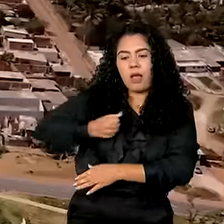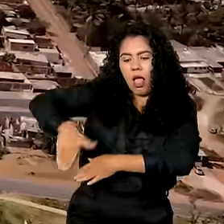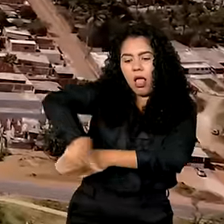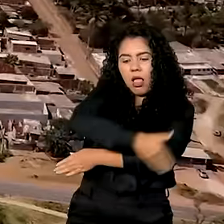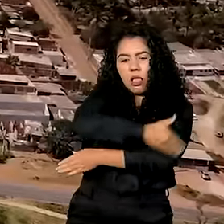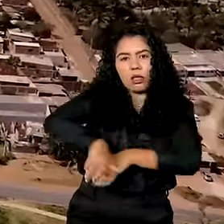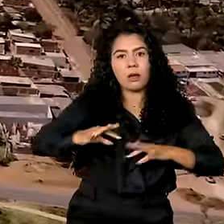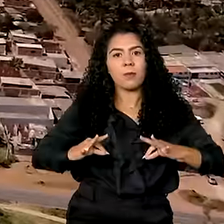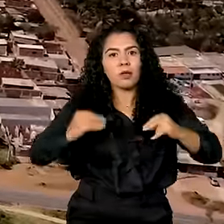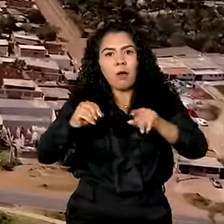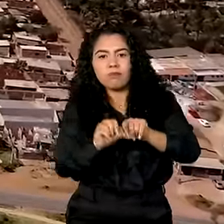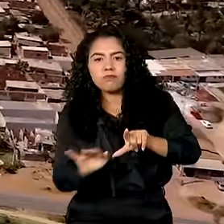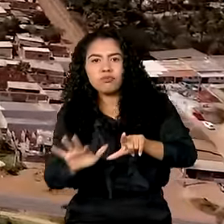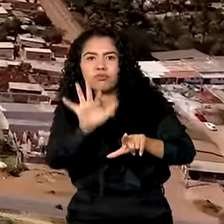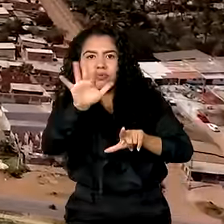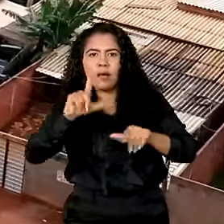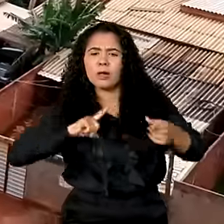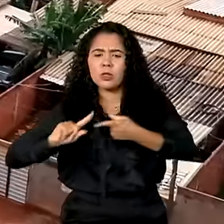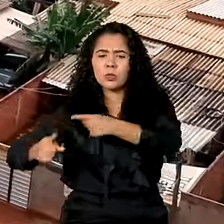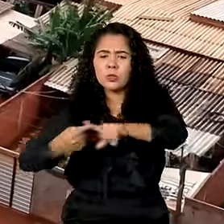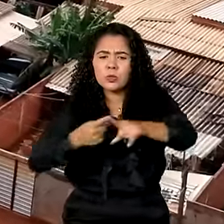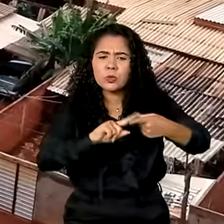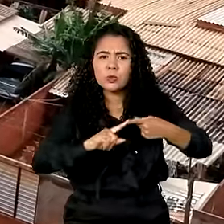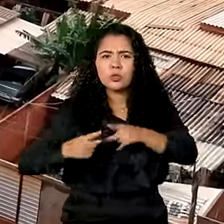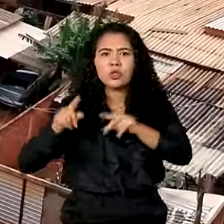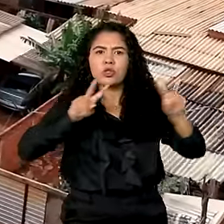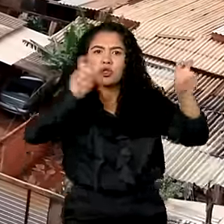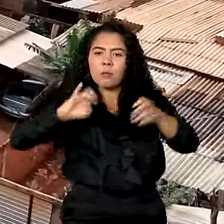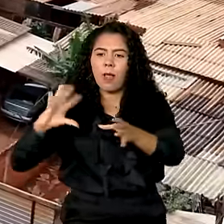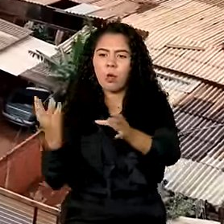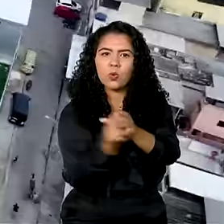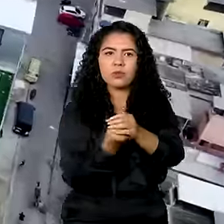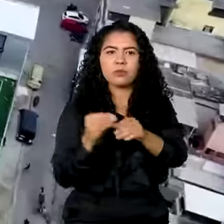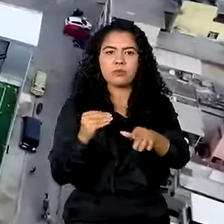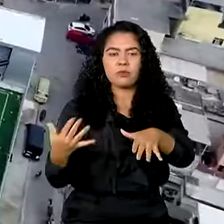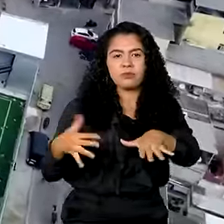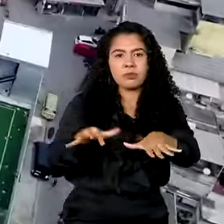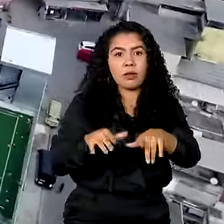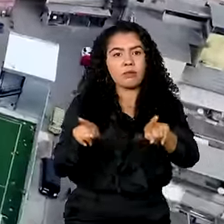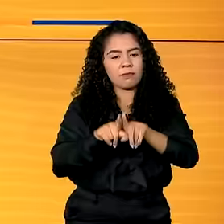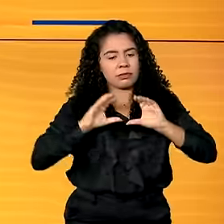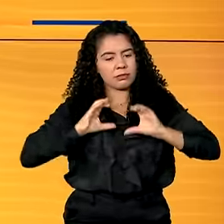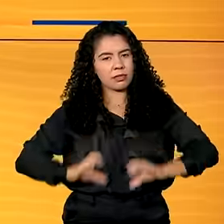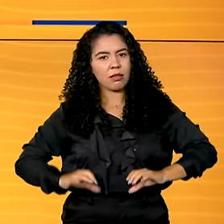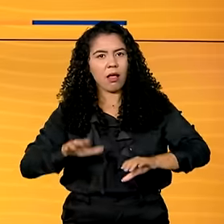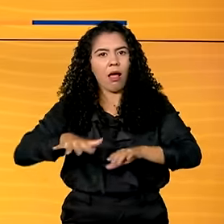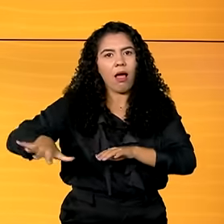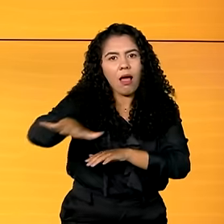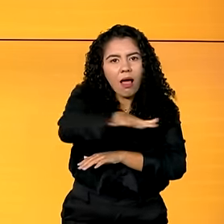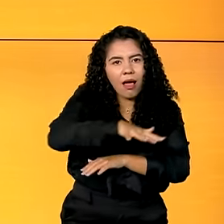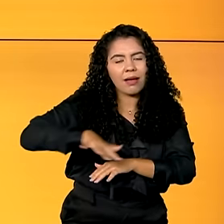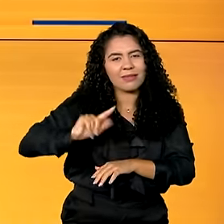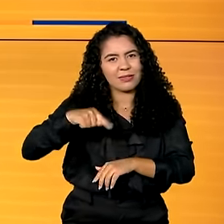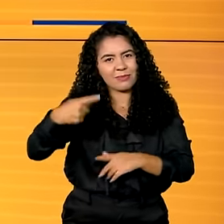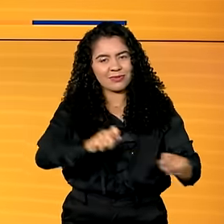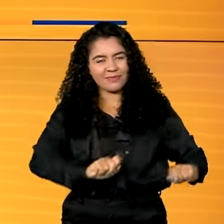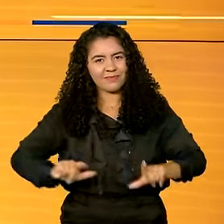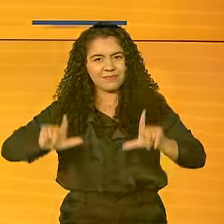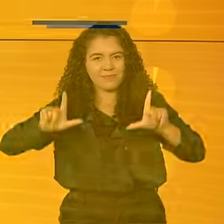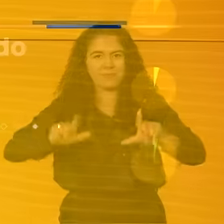periferias é tema de encontro que debate inclusão social e cidadania nas comunidades. A gente volta já já.